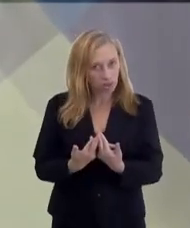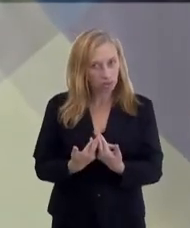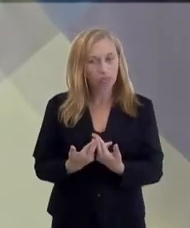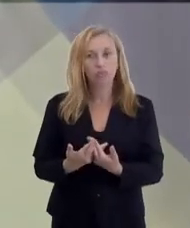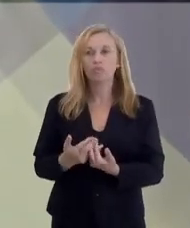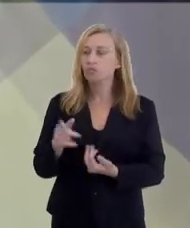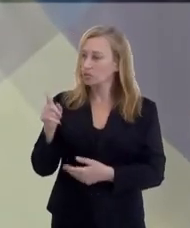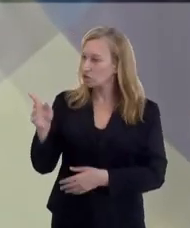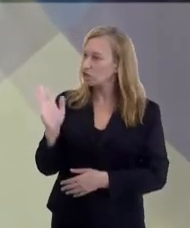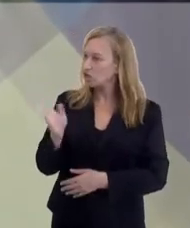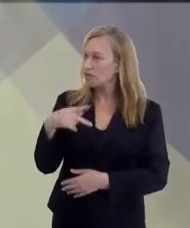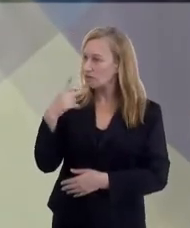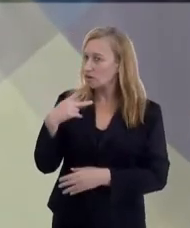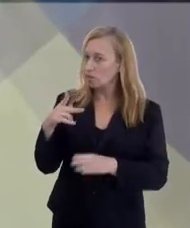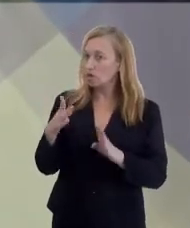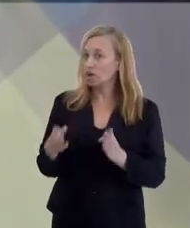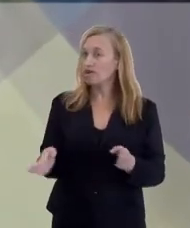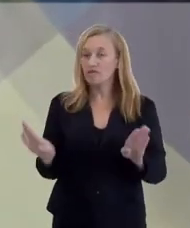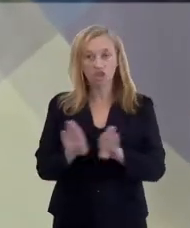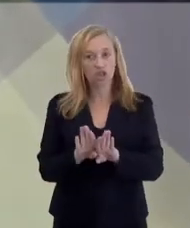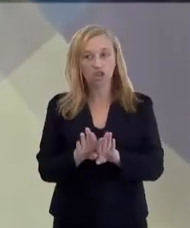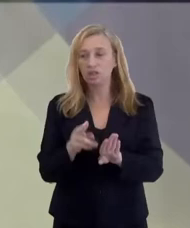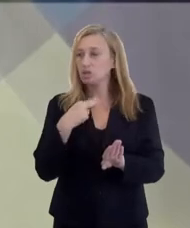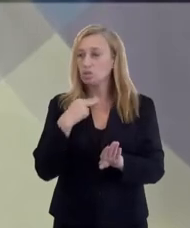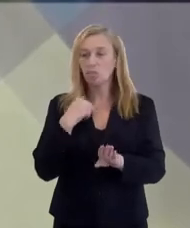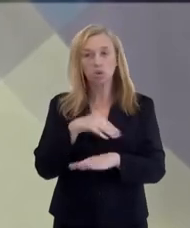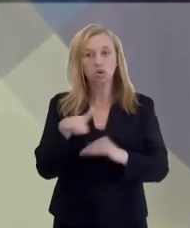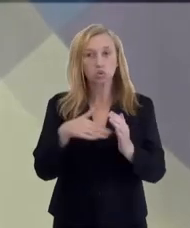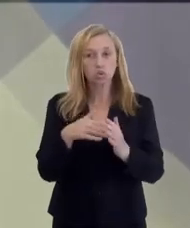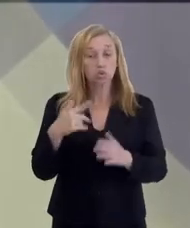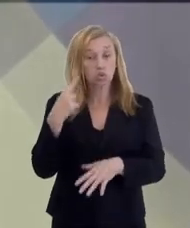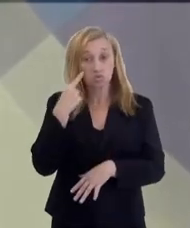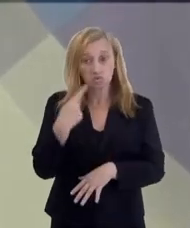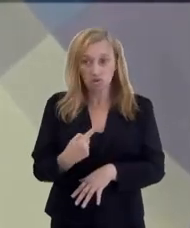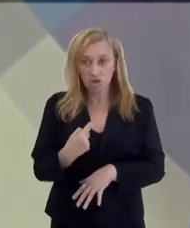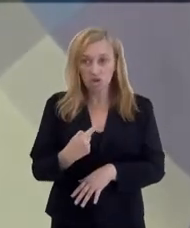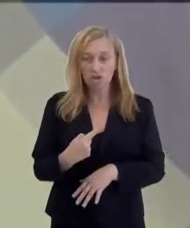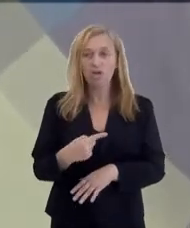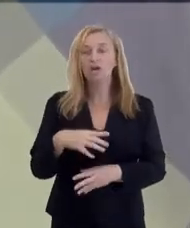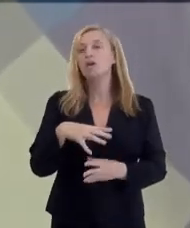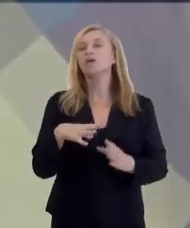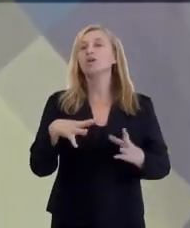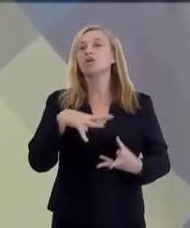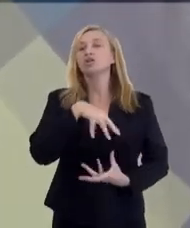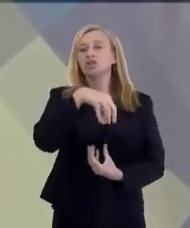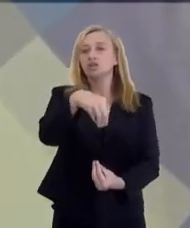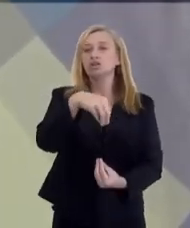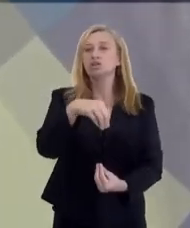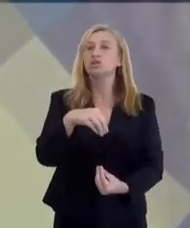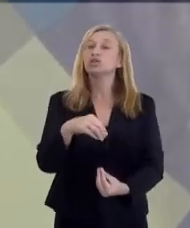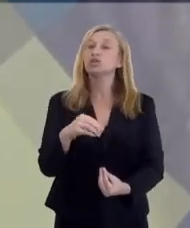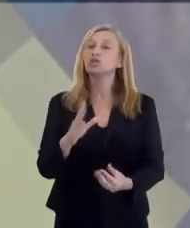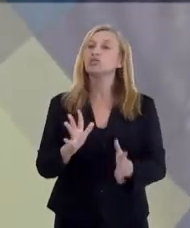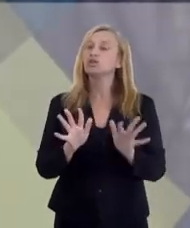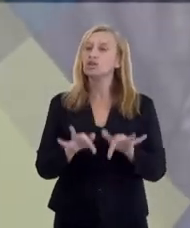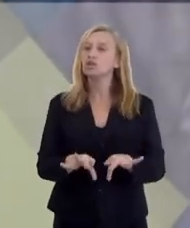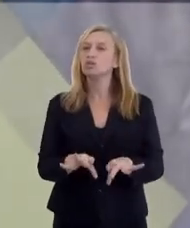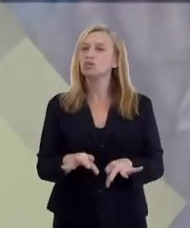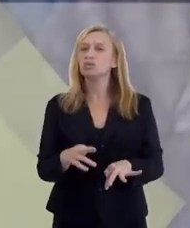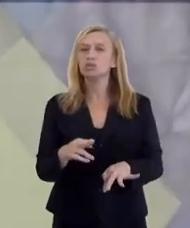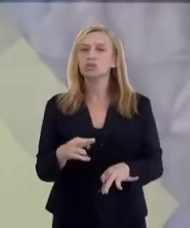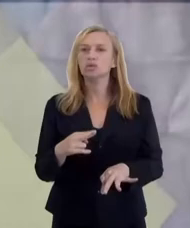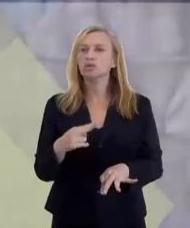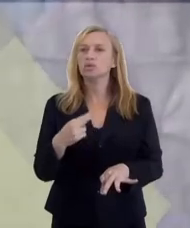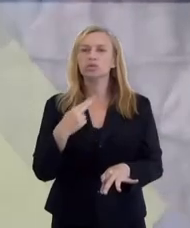mediúnicas que você citou, que são fechadas, não são públicas. Para o Espiritismo a gente chegou à